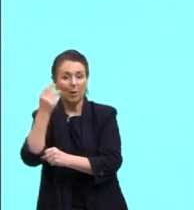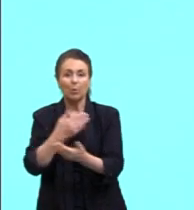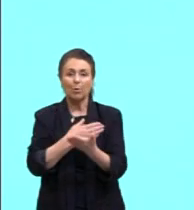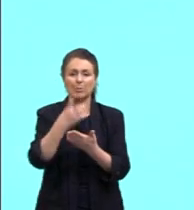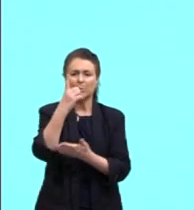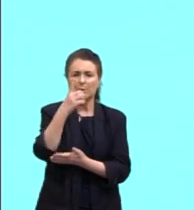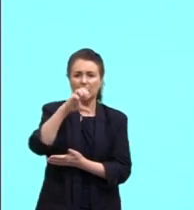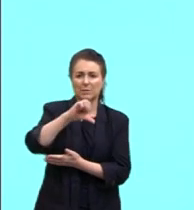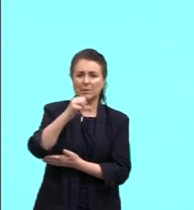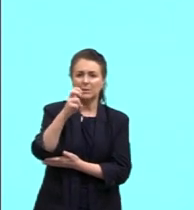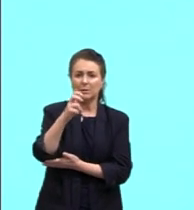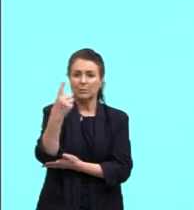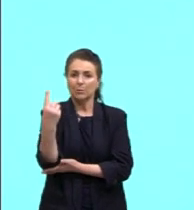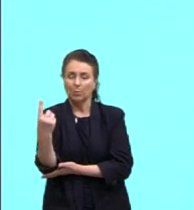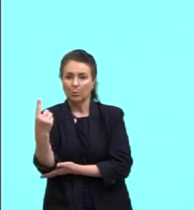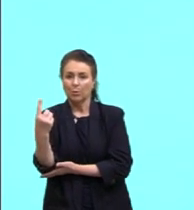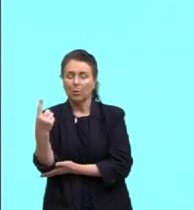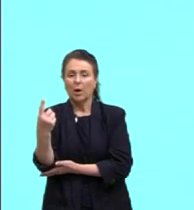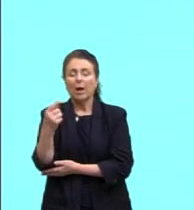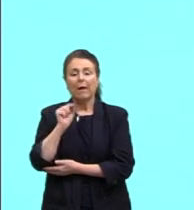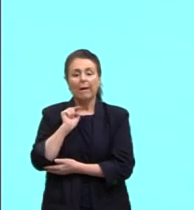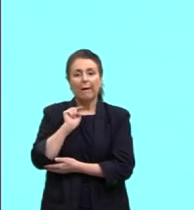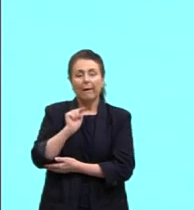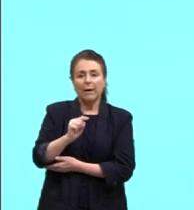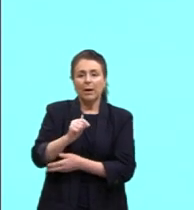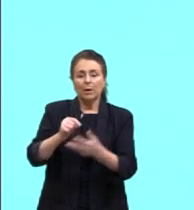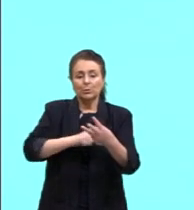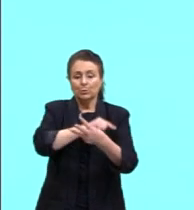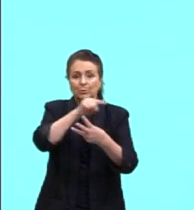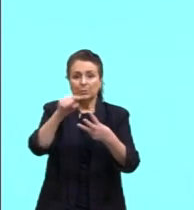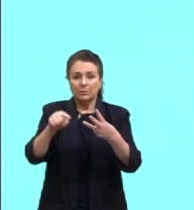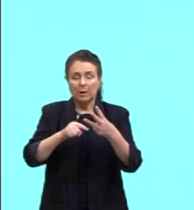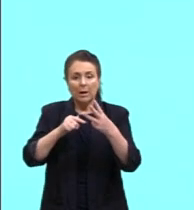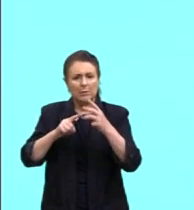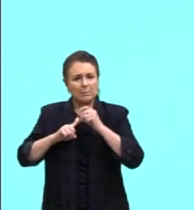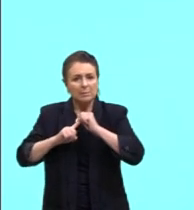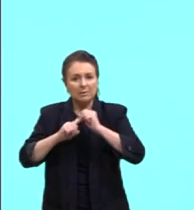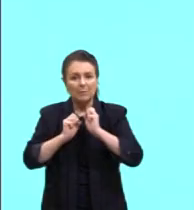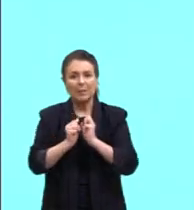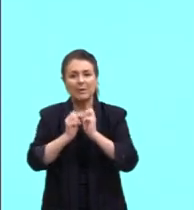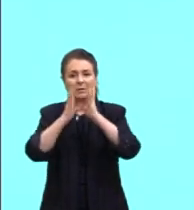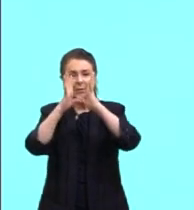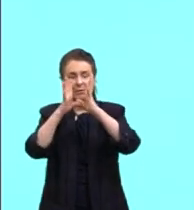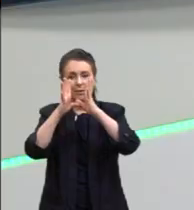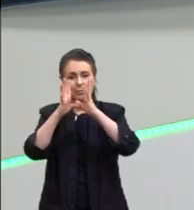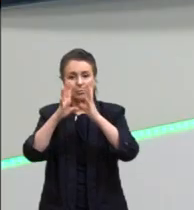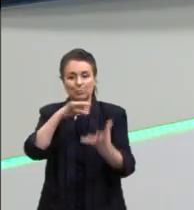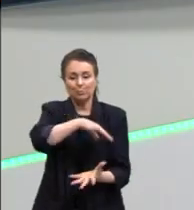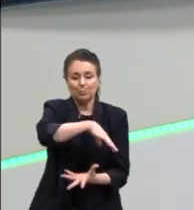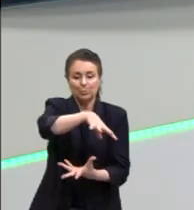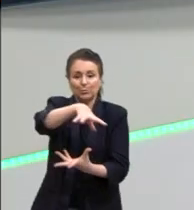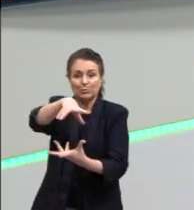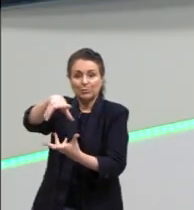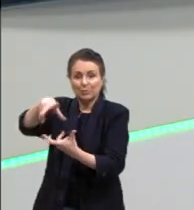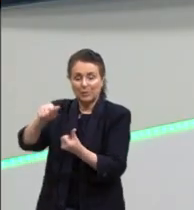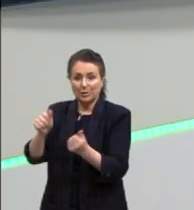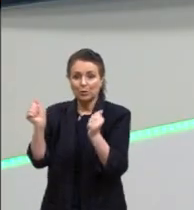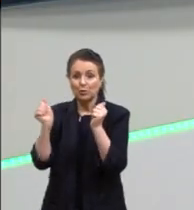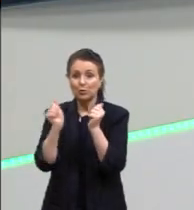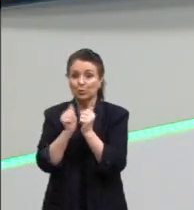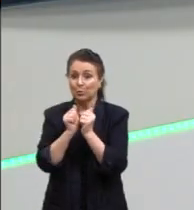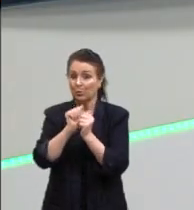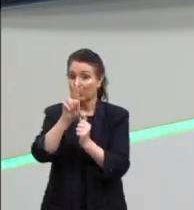desde 1951. É considerada um dos três principais eventos do Circuito Artístico Internacional, junto à Bienal de